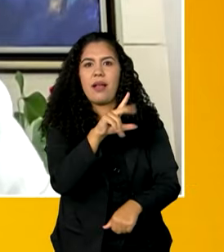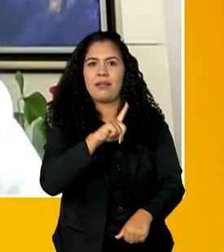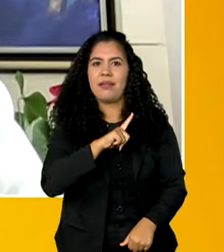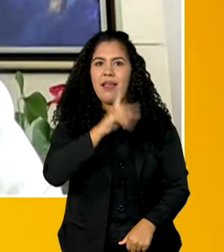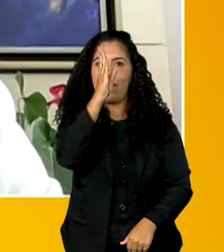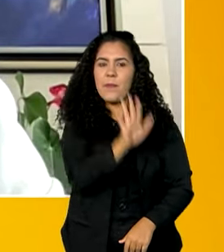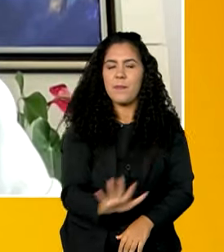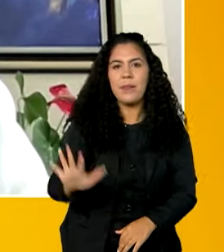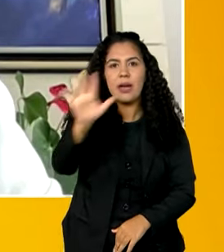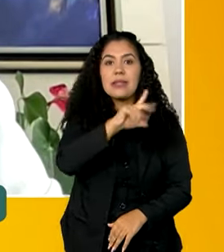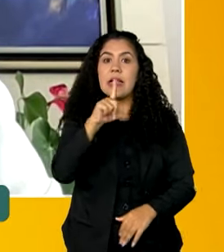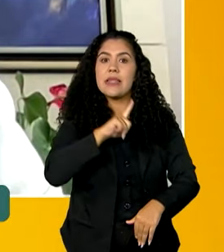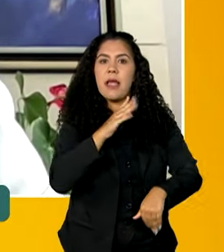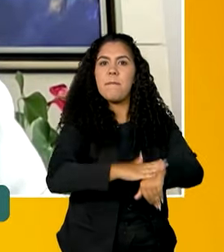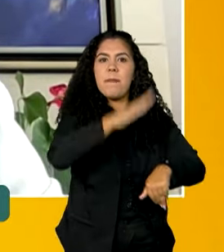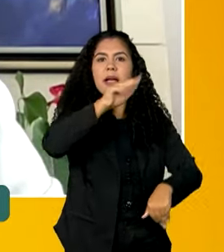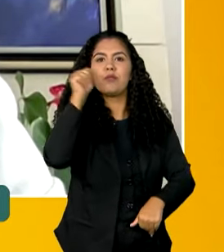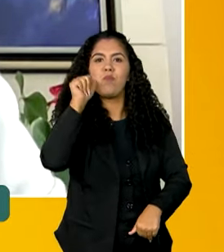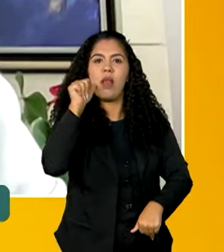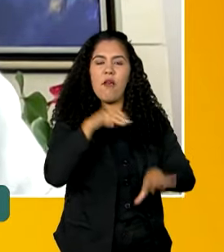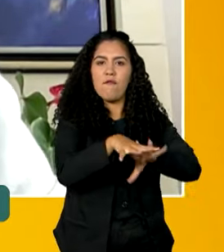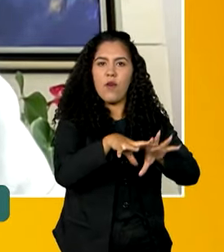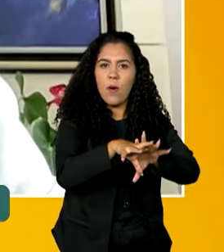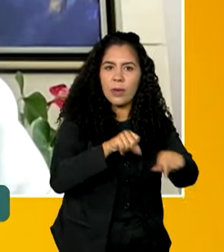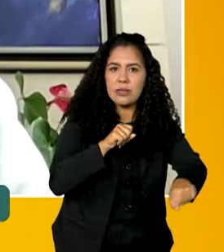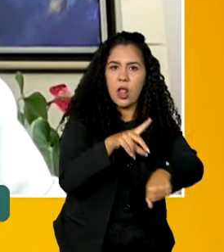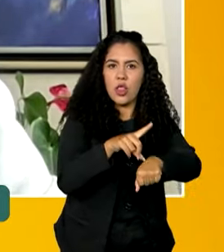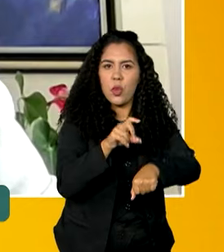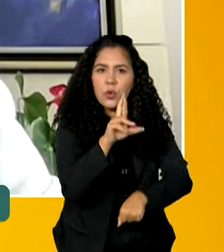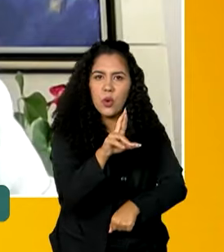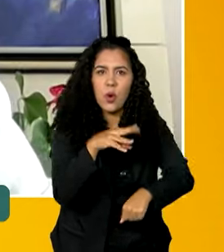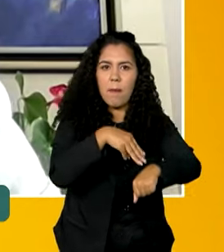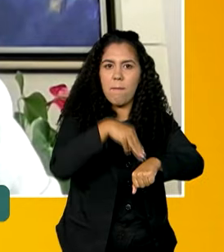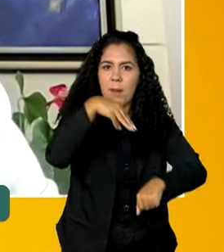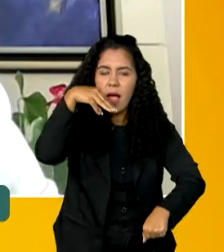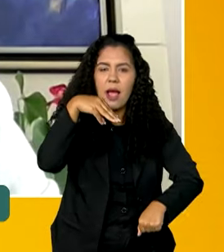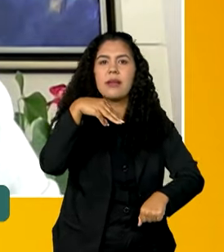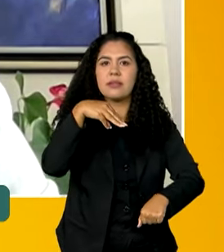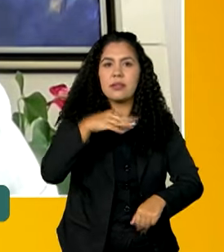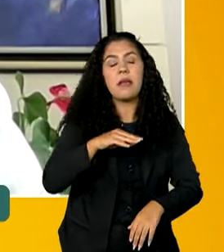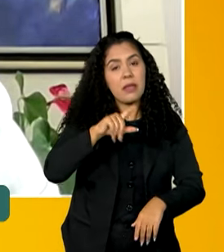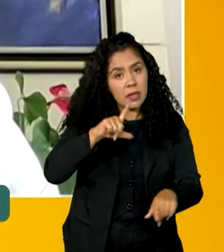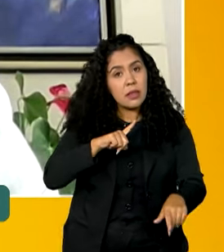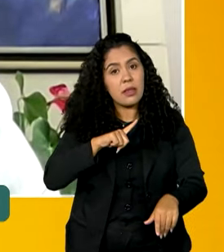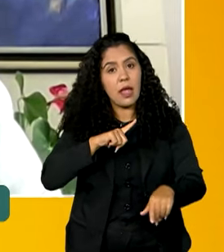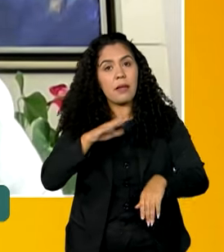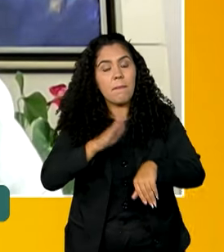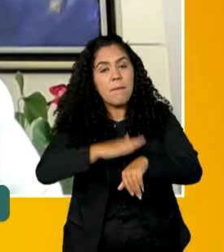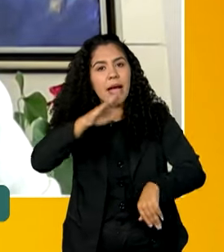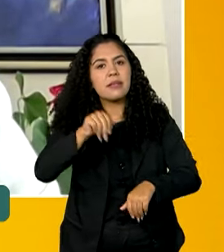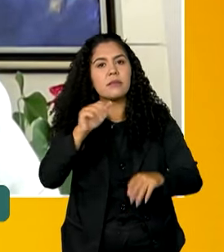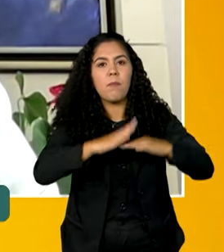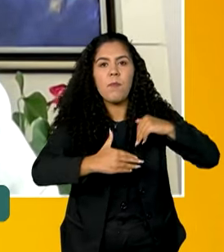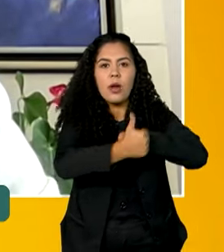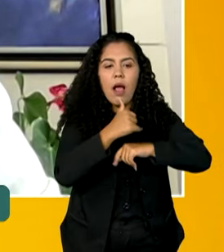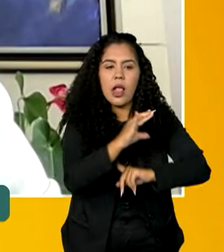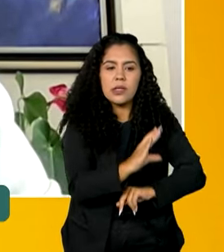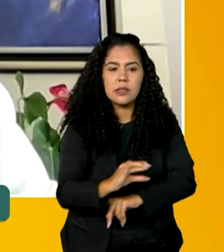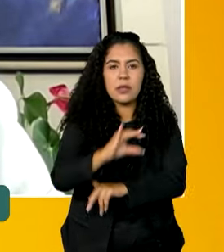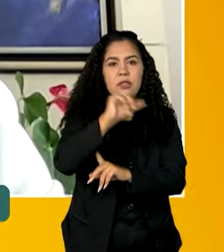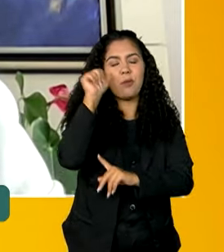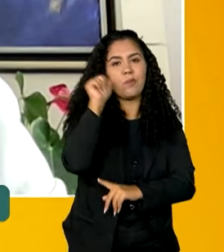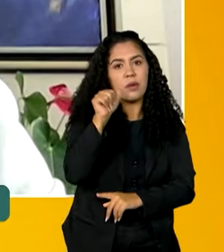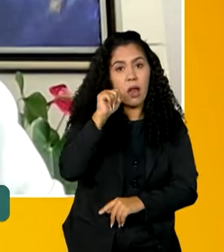Então, temos mais doutoras mulheres, mais mestres mulheres e mais cientistas mulheres. O Brasil é um dos